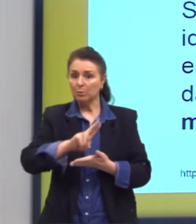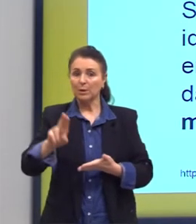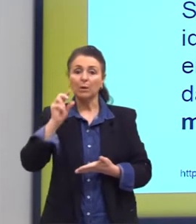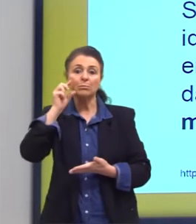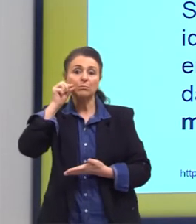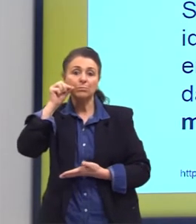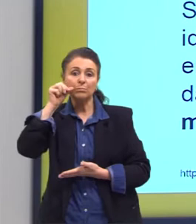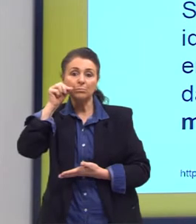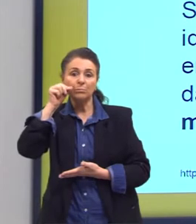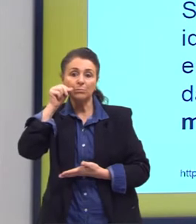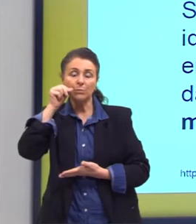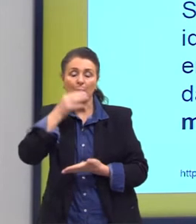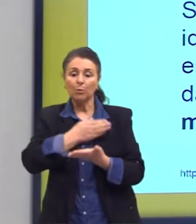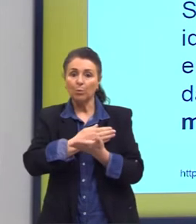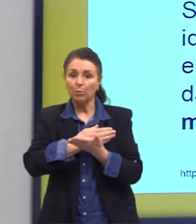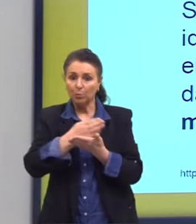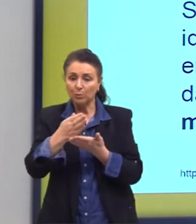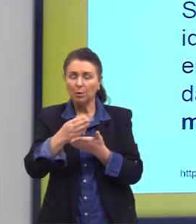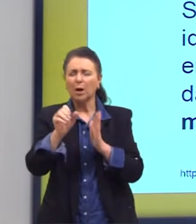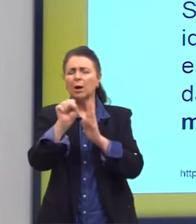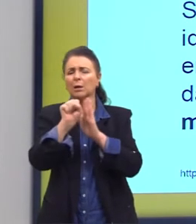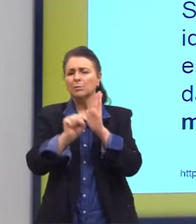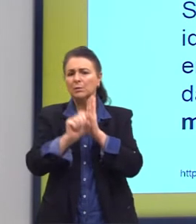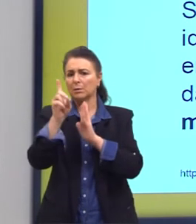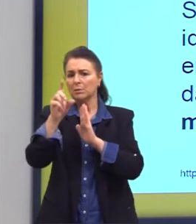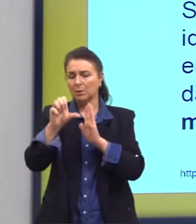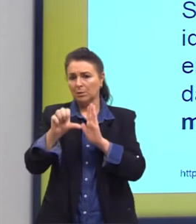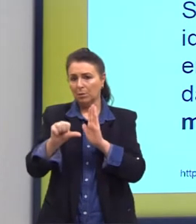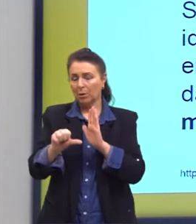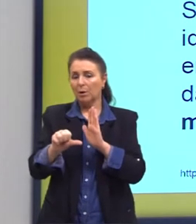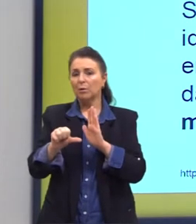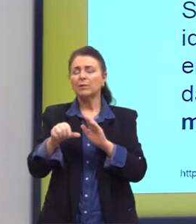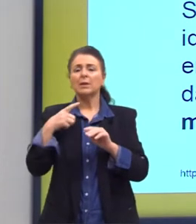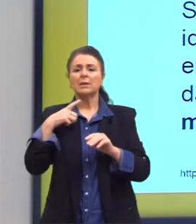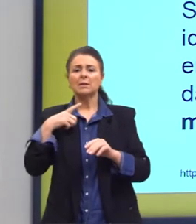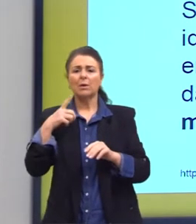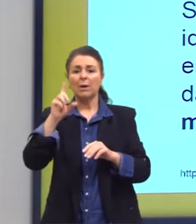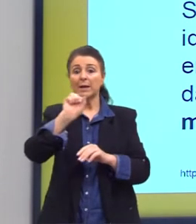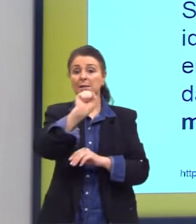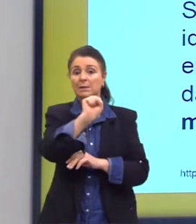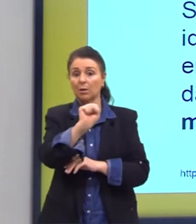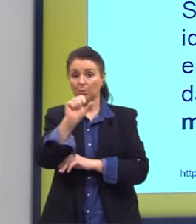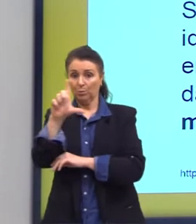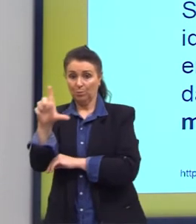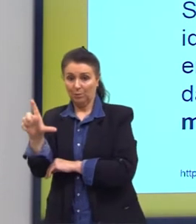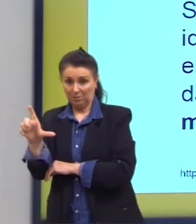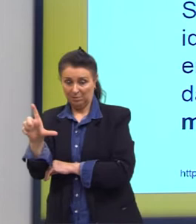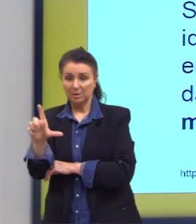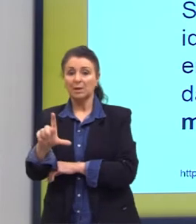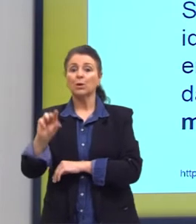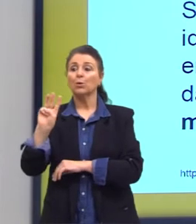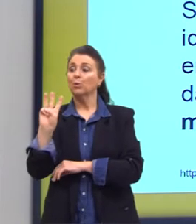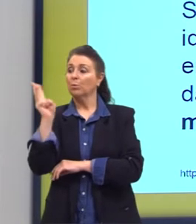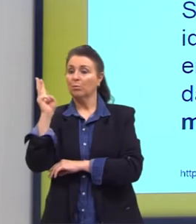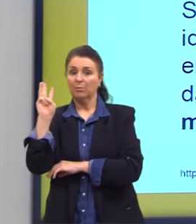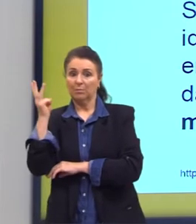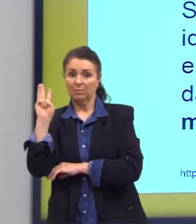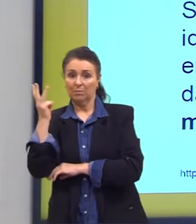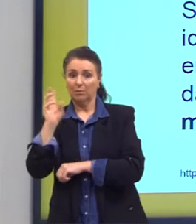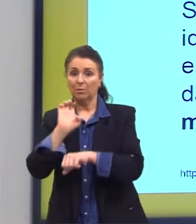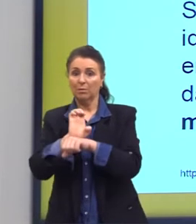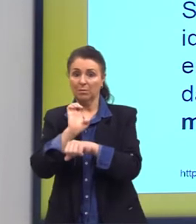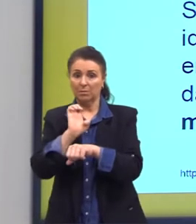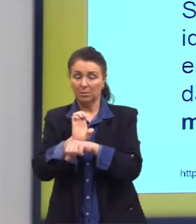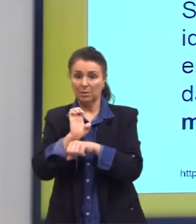na moda desde o final do século XIX. Nascido em São Luís, ele é do Maranhão. Foi o principal autor da vertente naturalista no